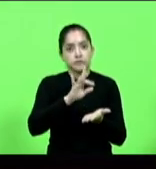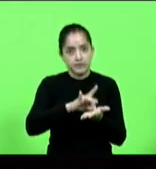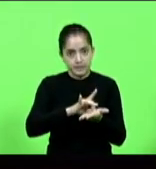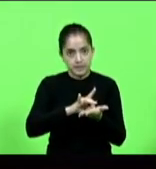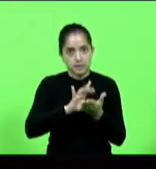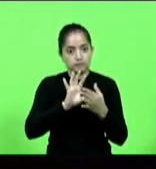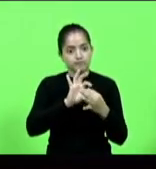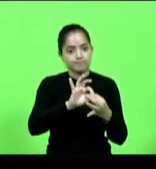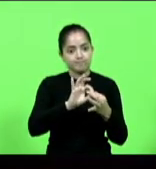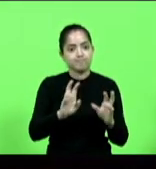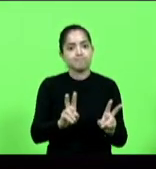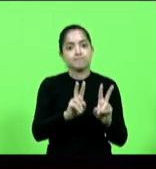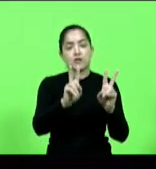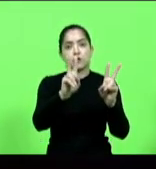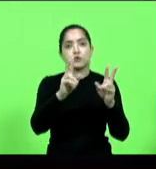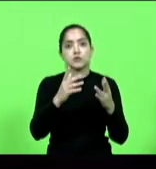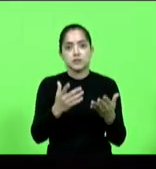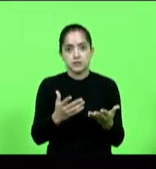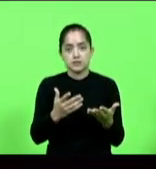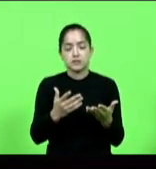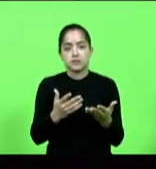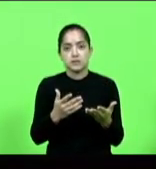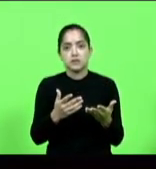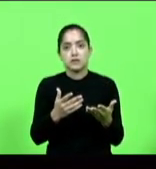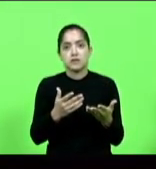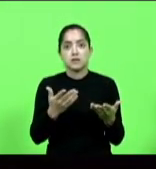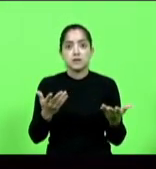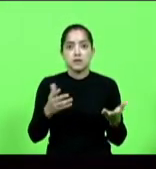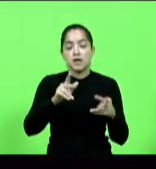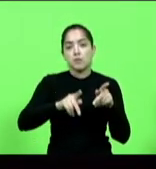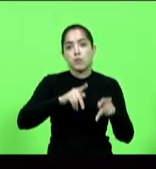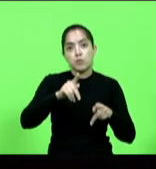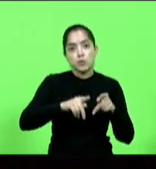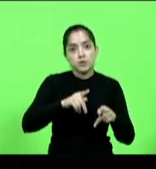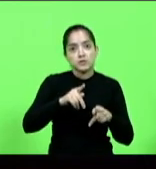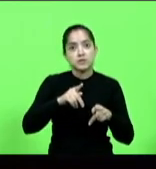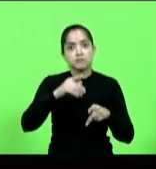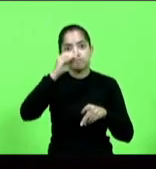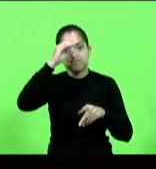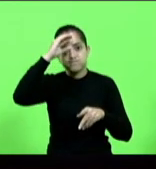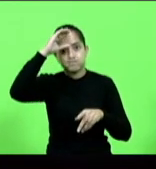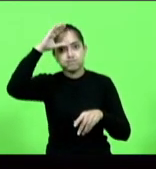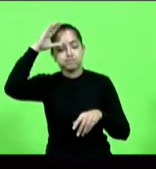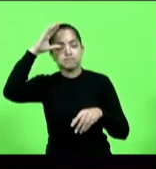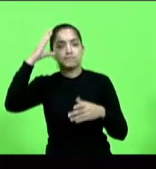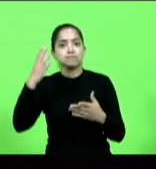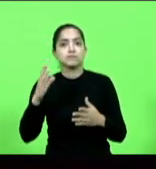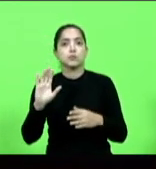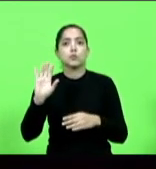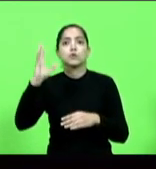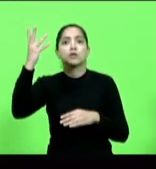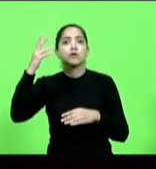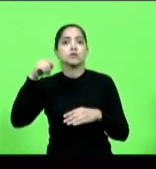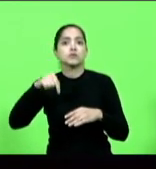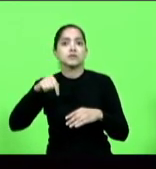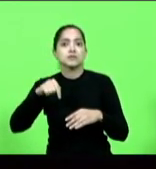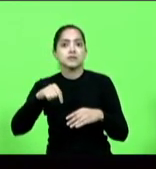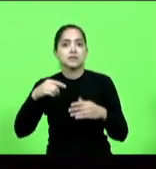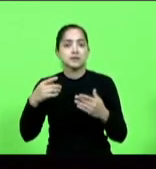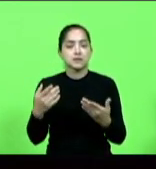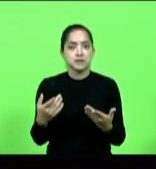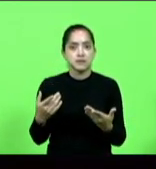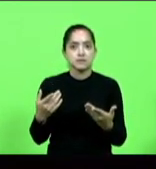valor para que a possa realmente fazer o povo ter mais conhecimento sobre o parlamento sobre as casas